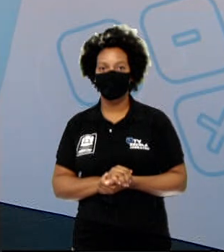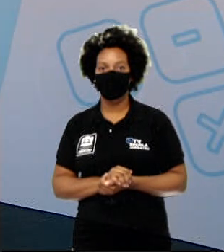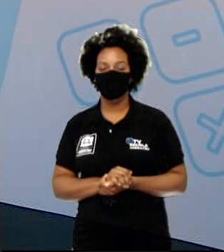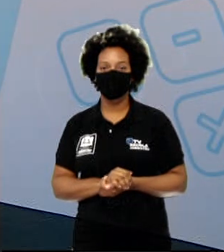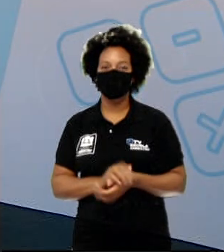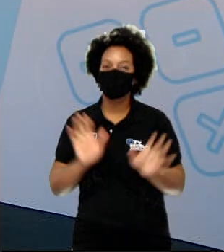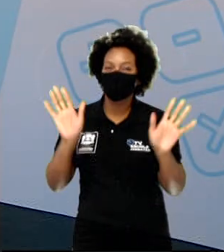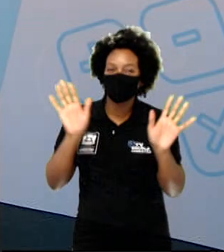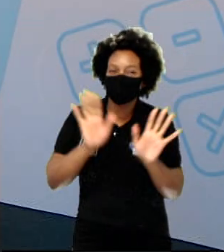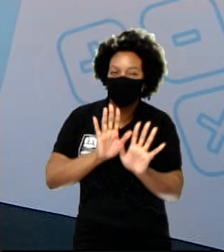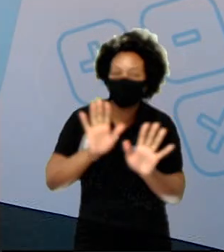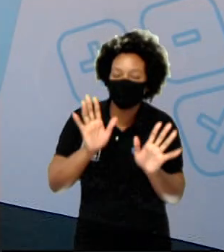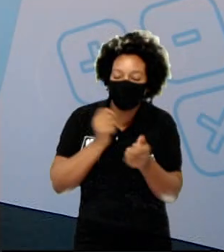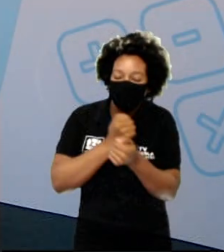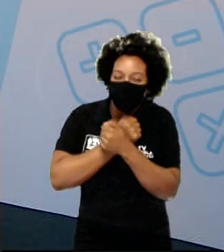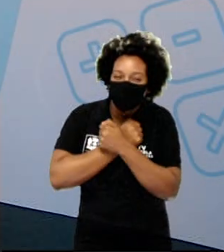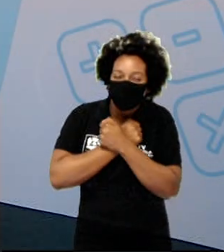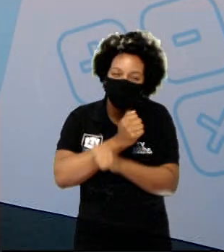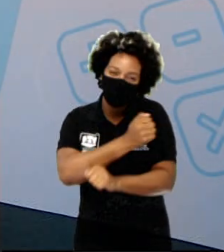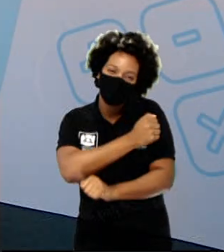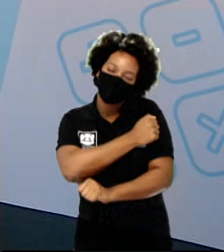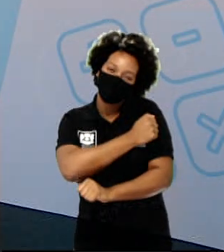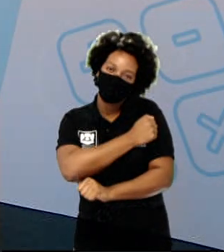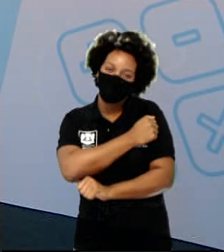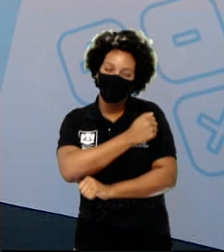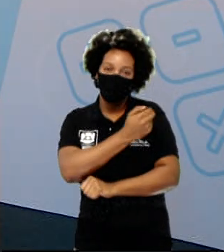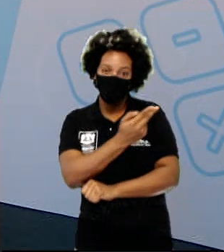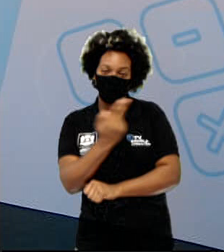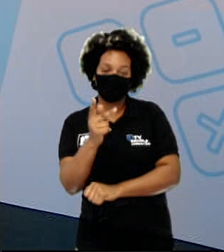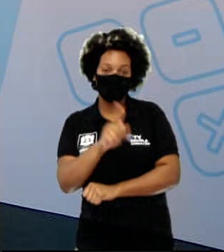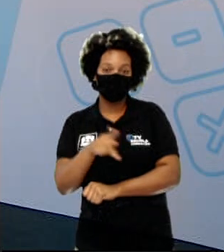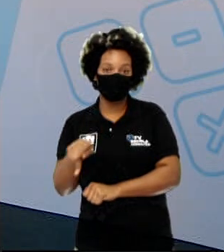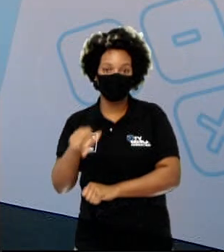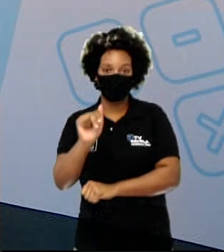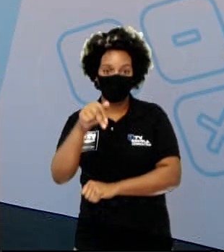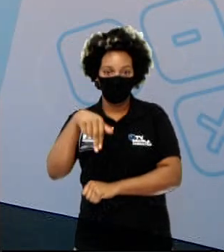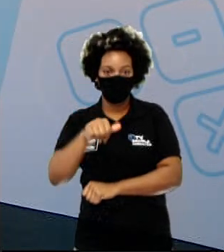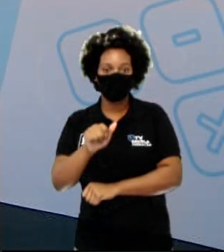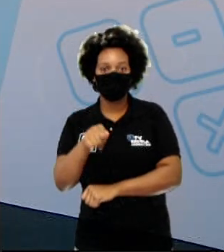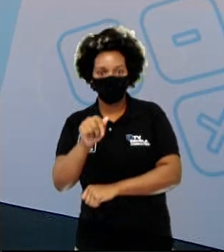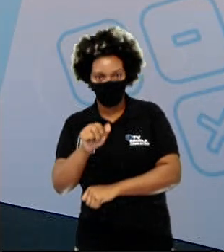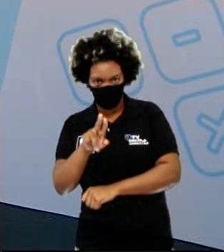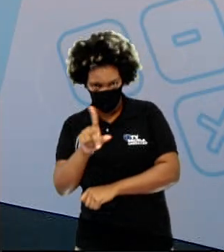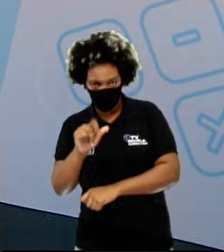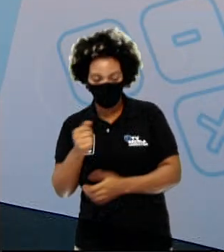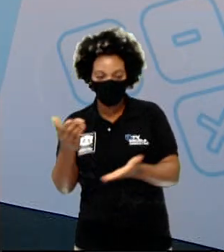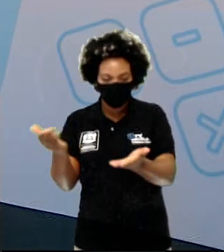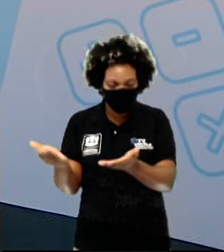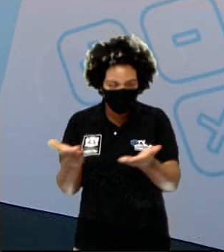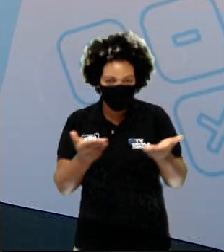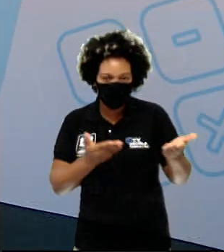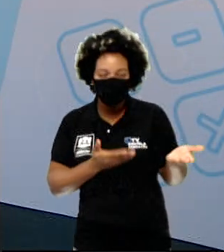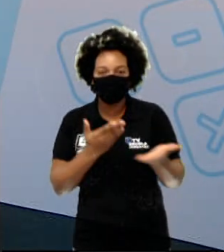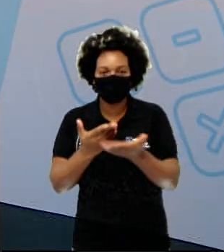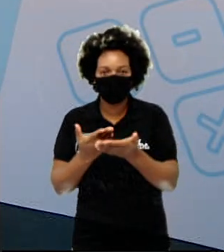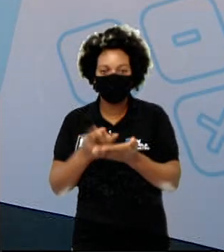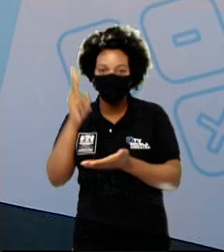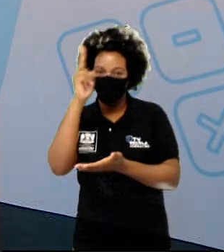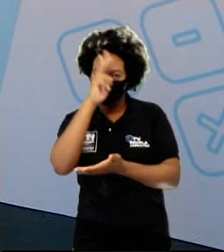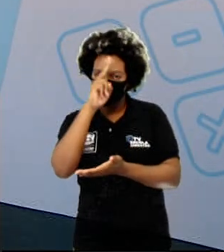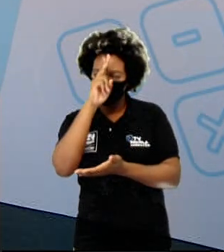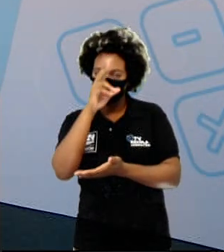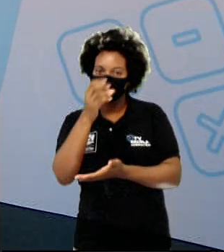Olá, queridos alunos. Eu sou a professora Ana Paula e convido vocês para uma aula de história do